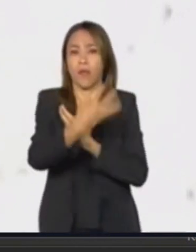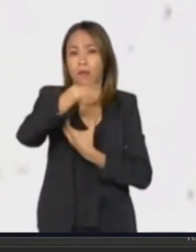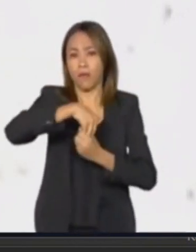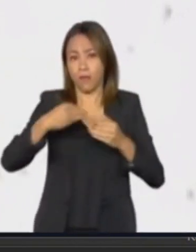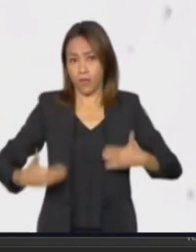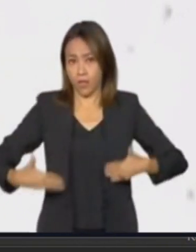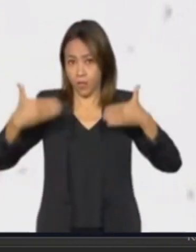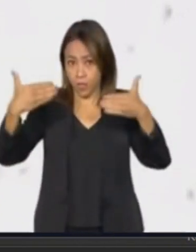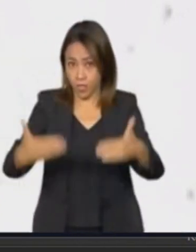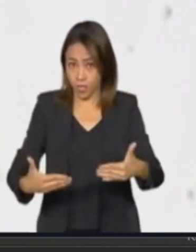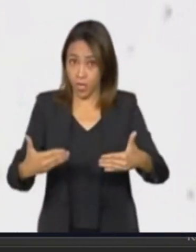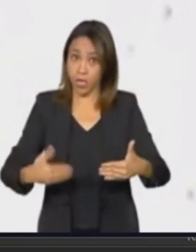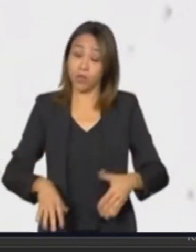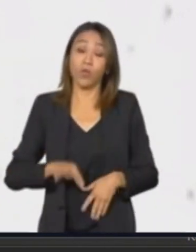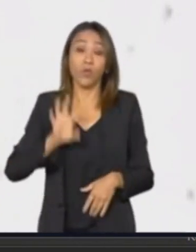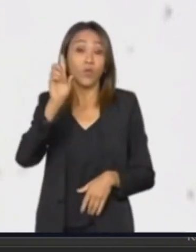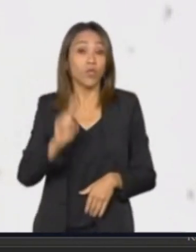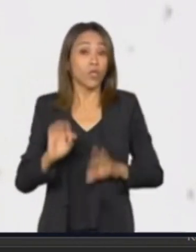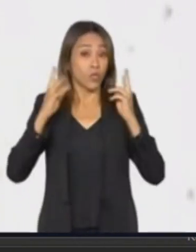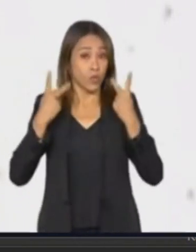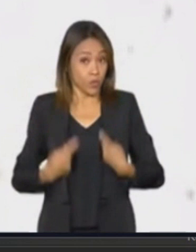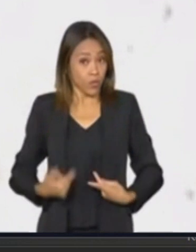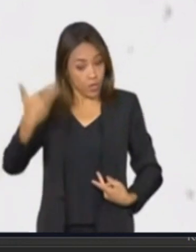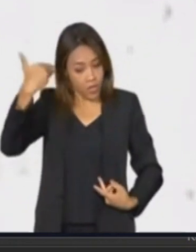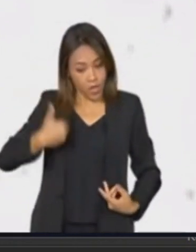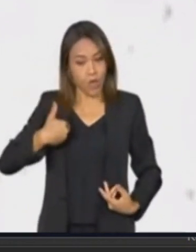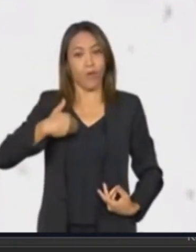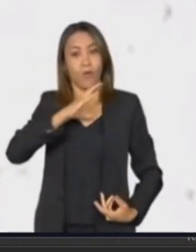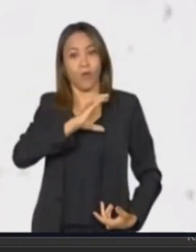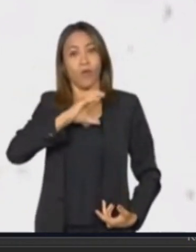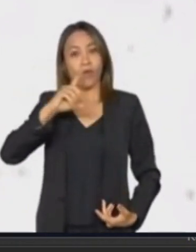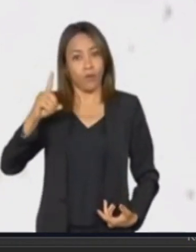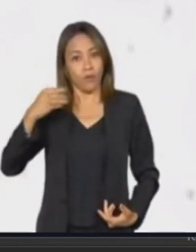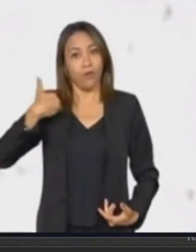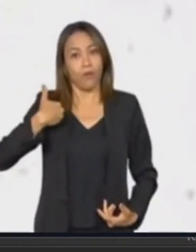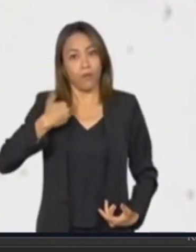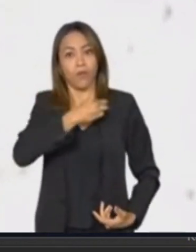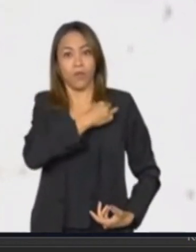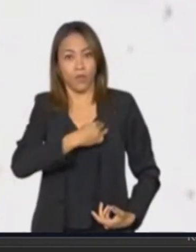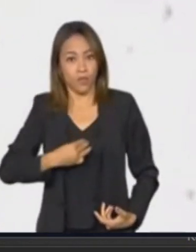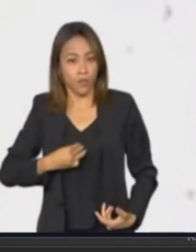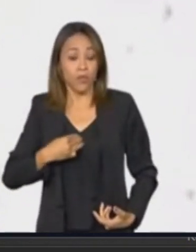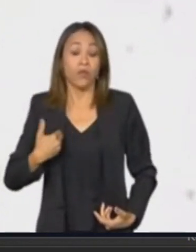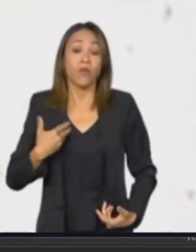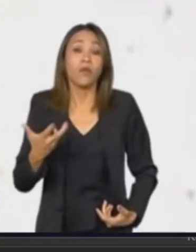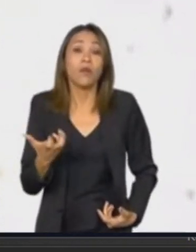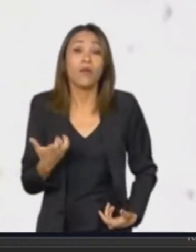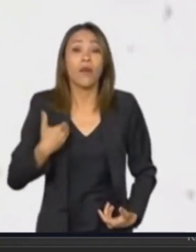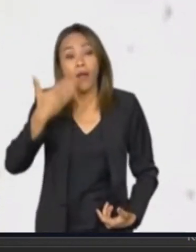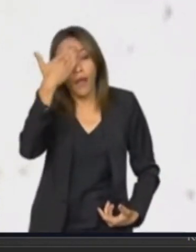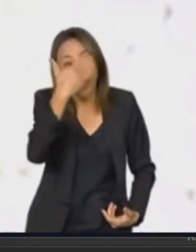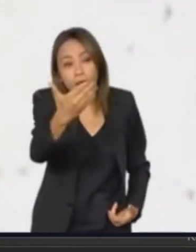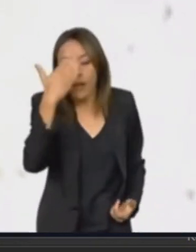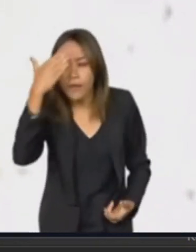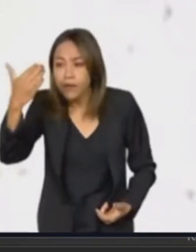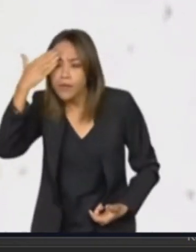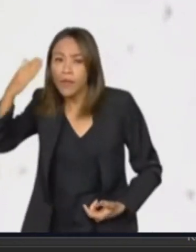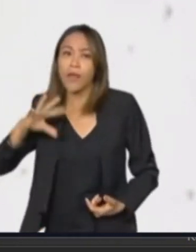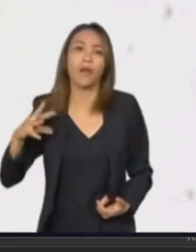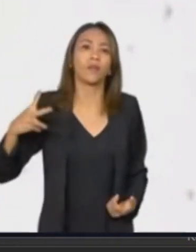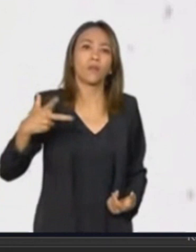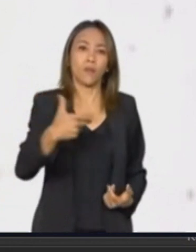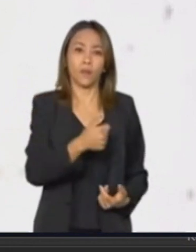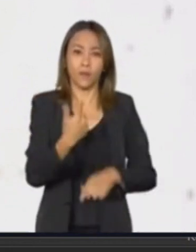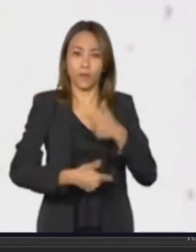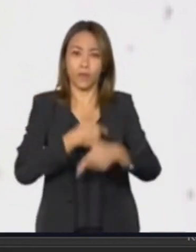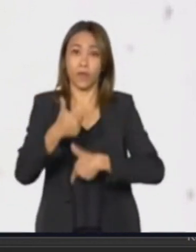eu tenho a honra de liderar, e dos órgãos parceiros. E eu quero agradecer aqui infinitamente a todos os trabalhadores e trabalhadoras do Ministério dos Direitos Humanos